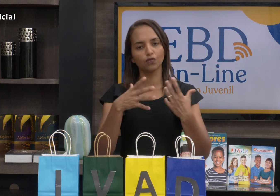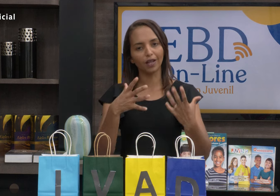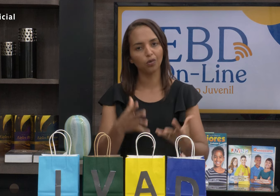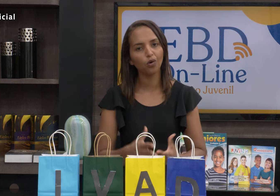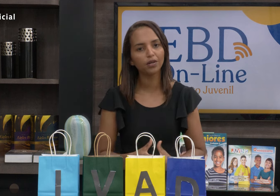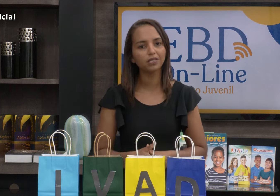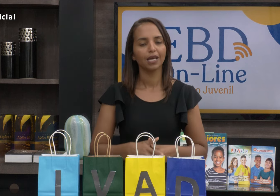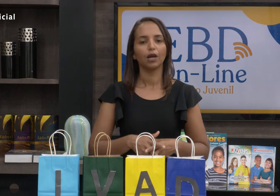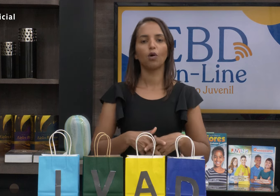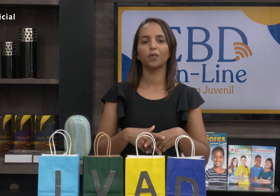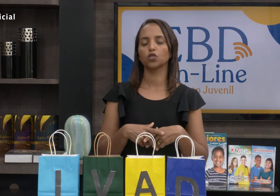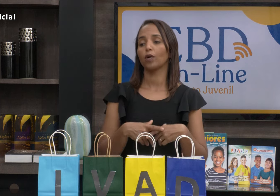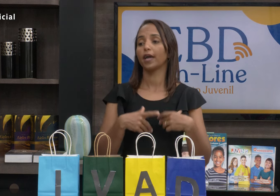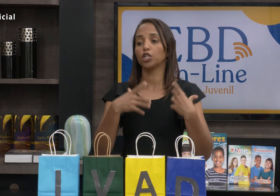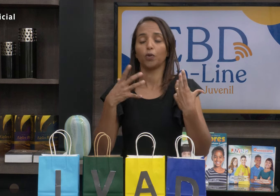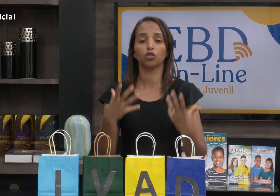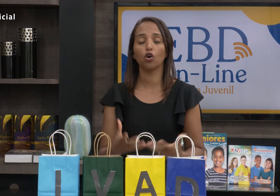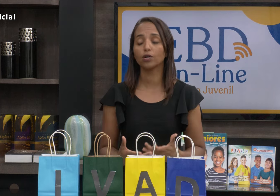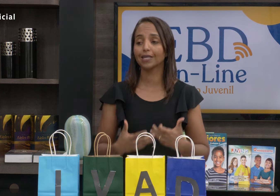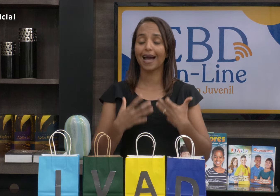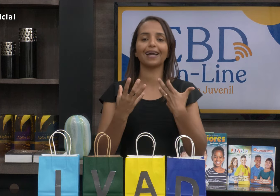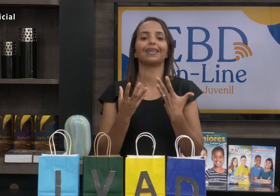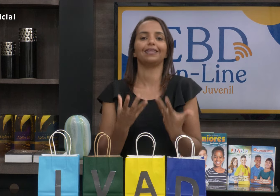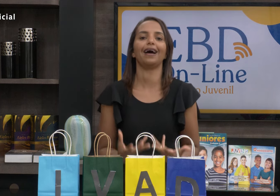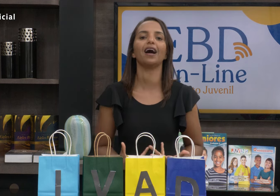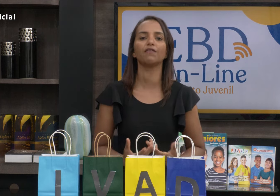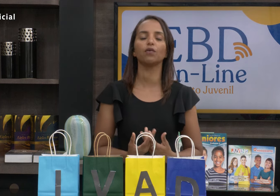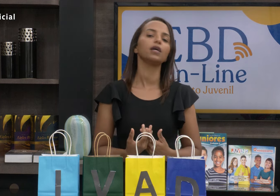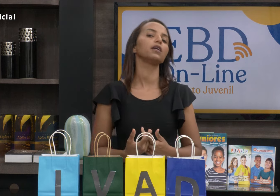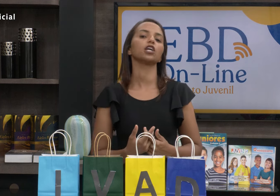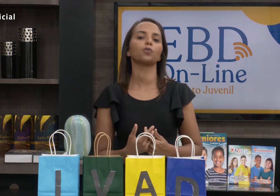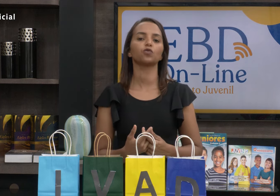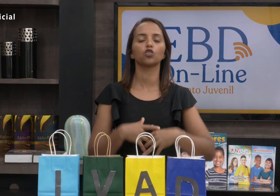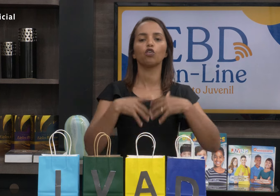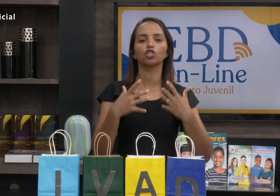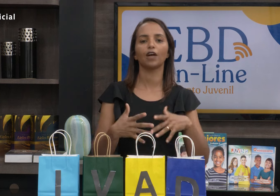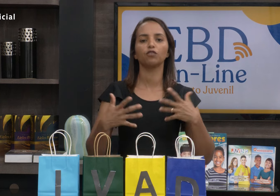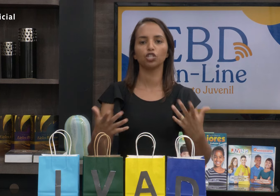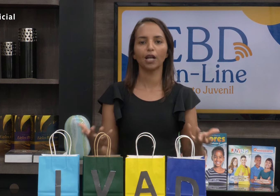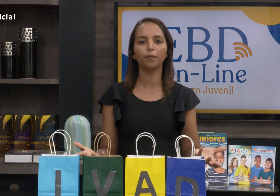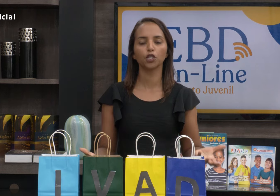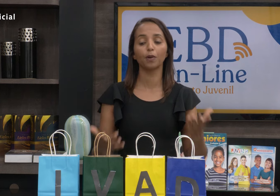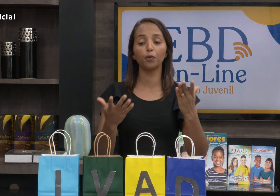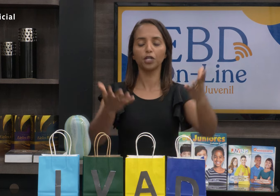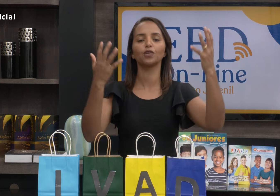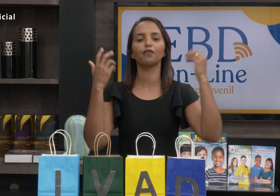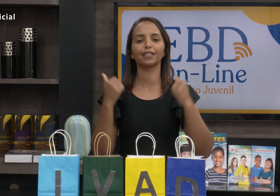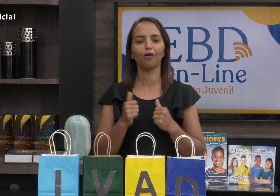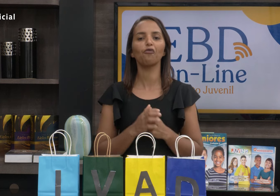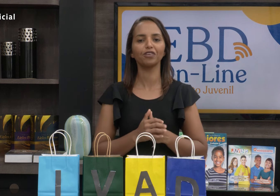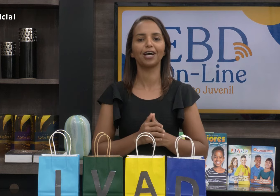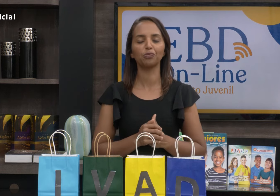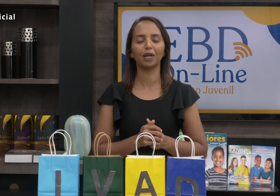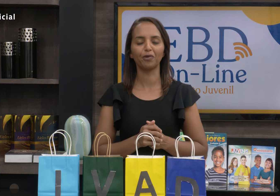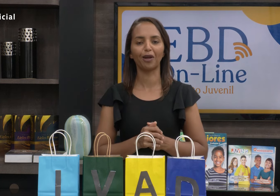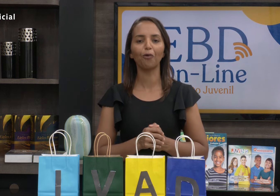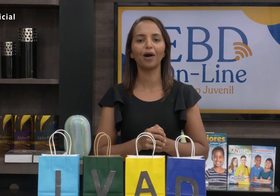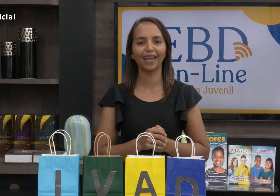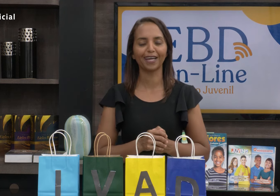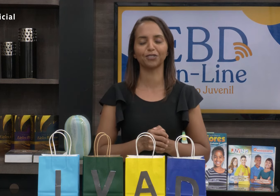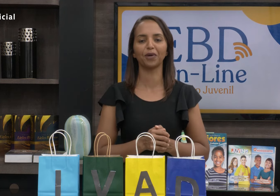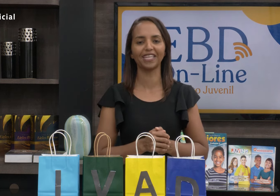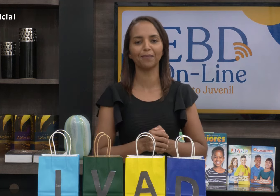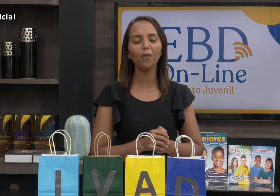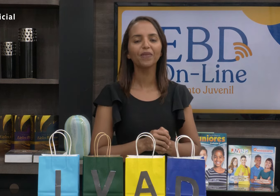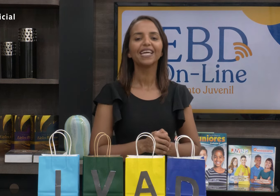aos seus valores, uma pessoa respeitosa, agradável e que as pessoas gostavam de estar próxima, por isso ele foi até convidado para morar